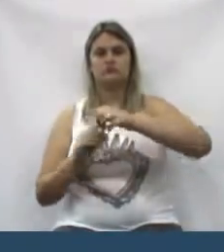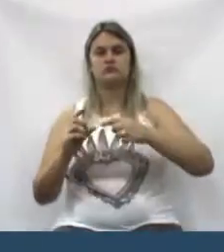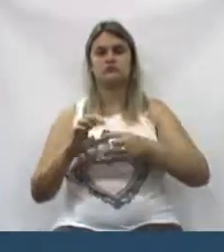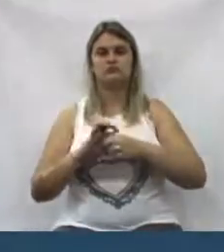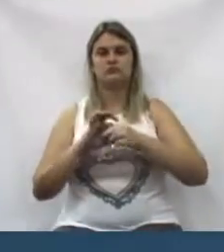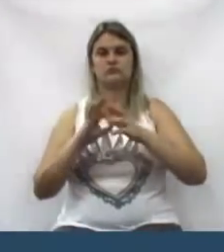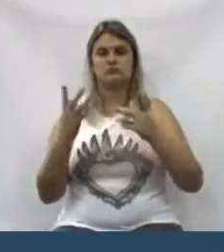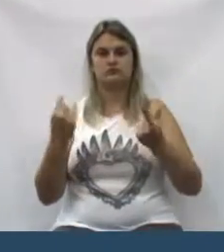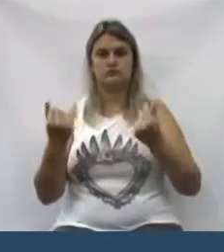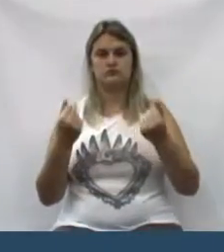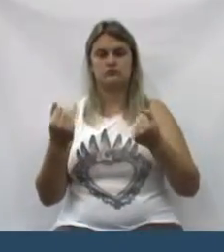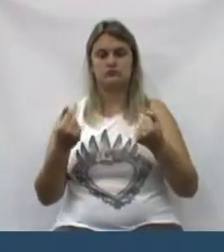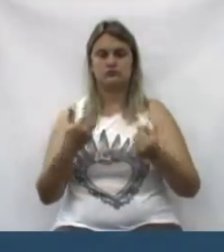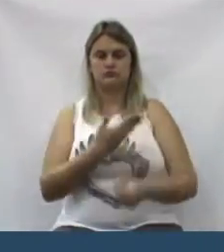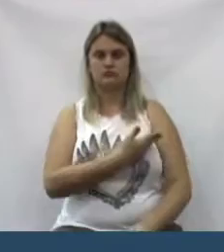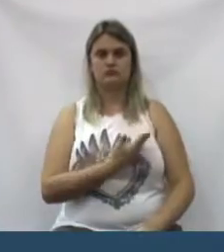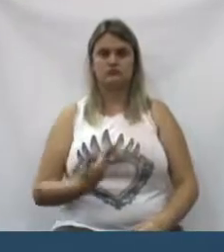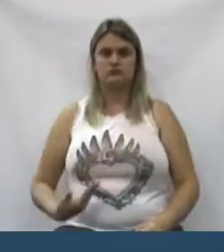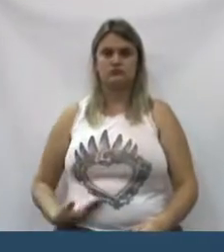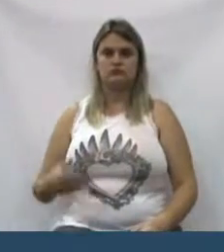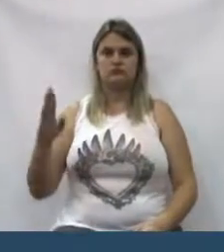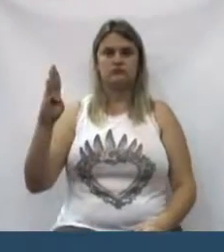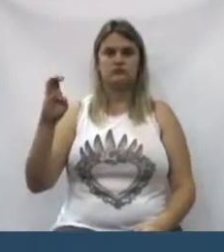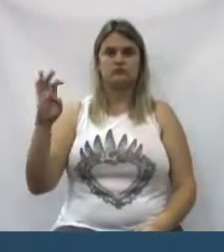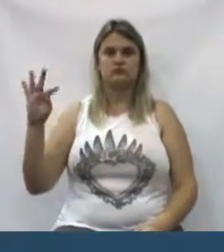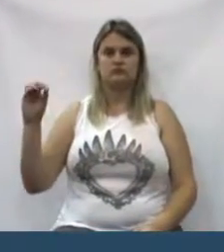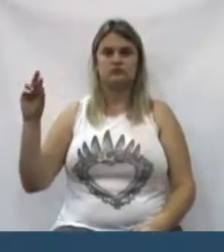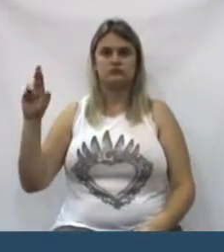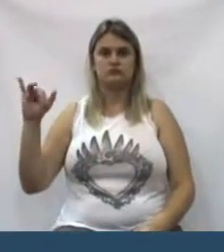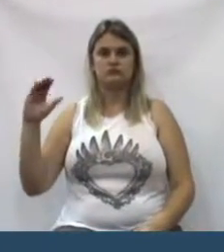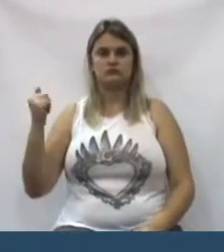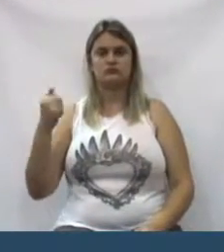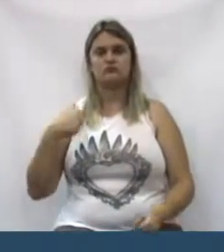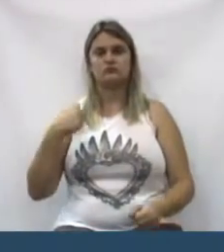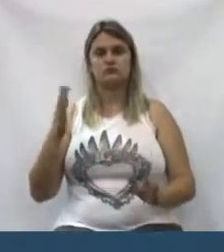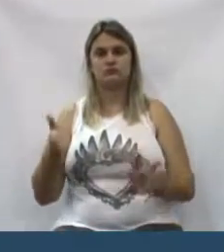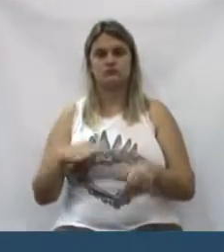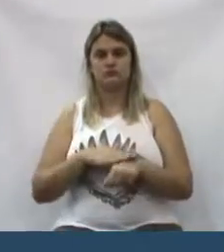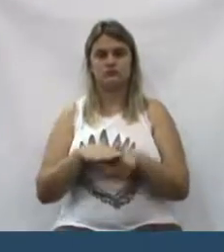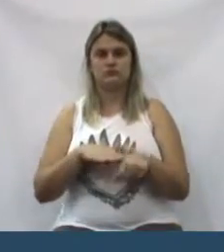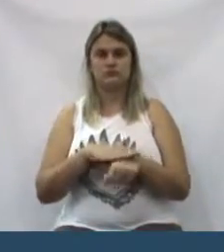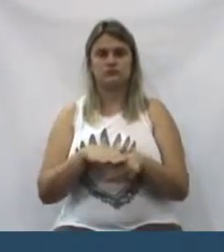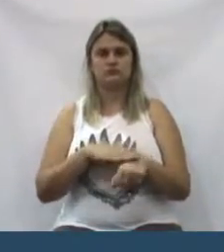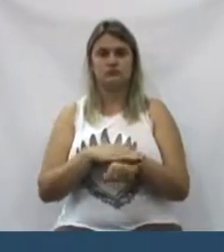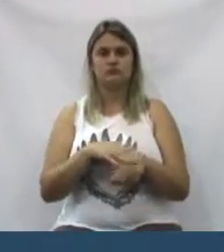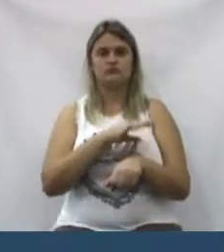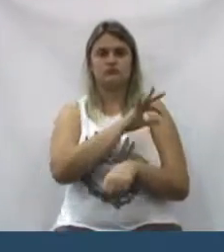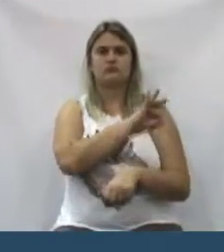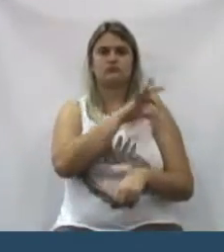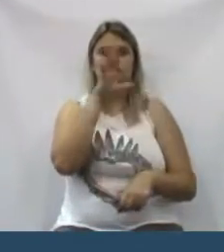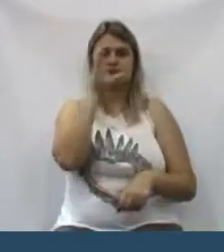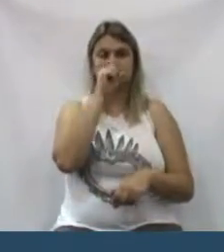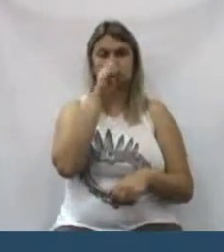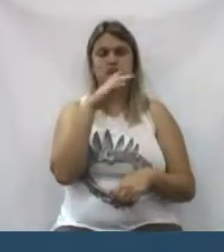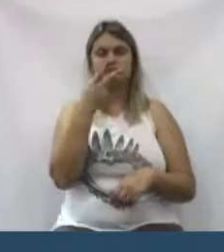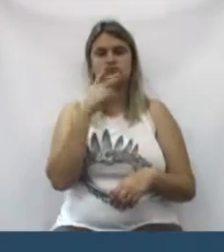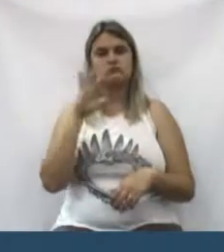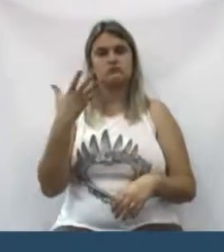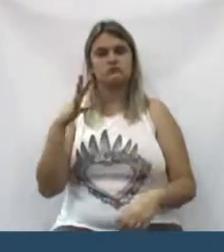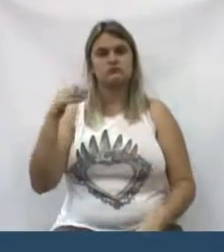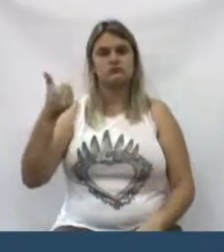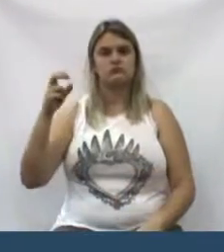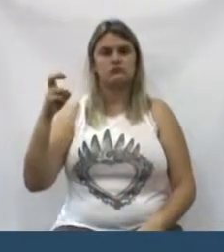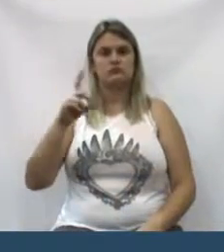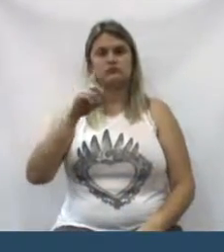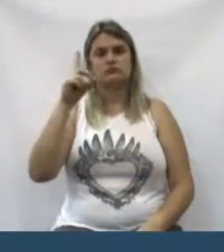liberada a verba pelo governo Beto Richa. Acabei de falar com o prefeito no sábado ainda e me dizia que dentro de 15